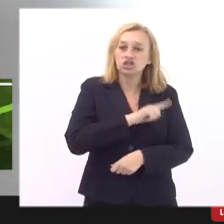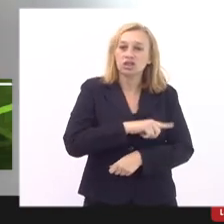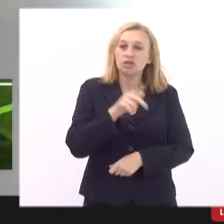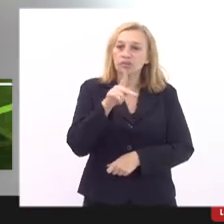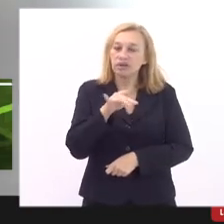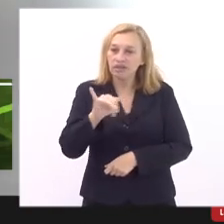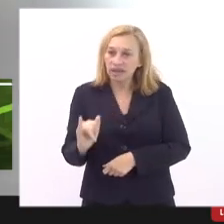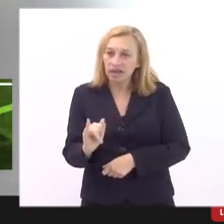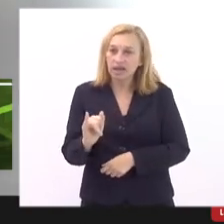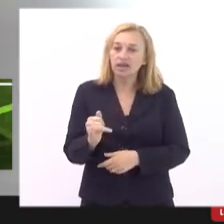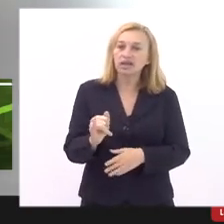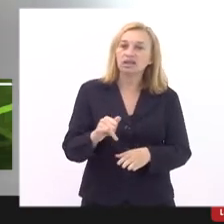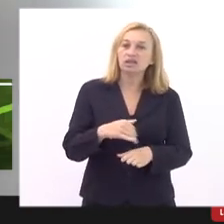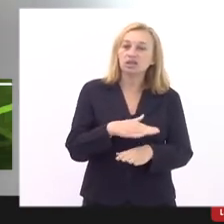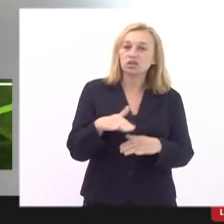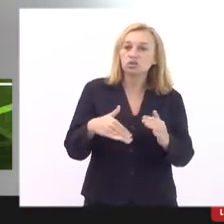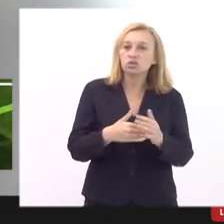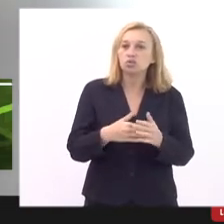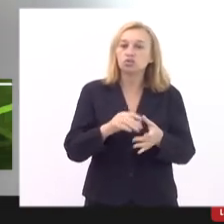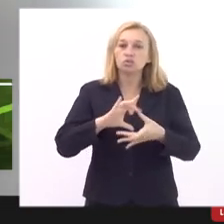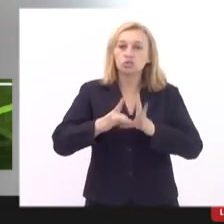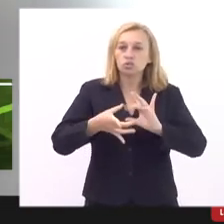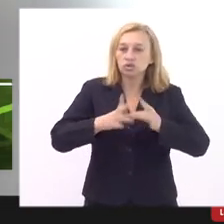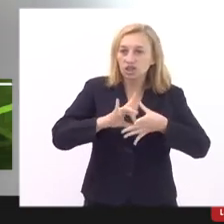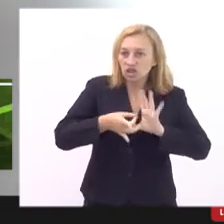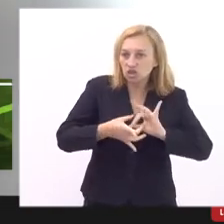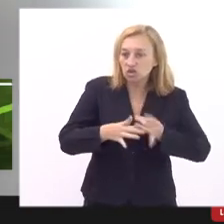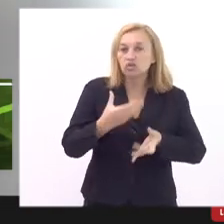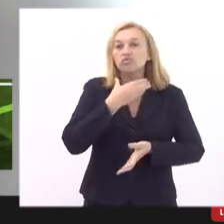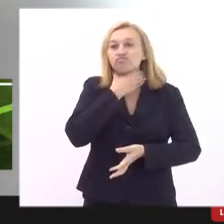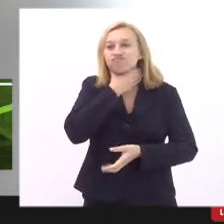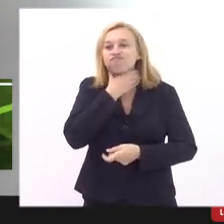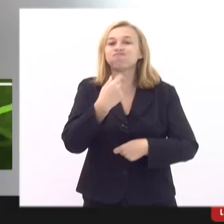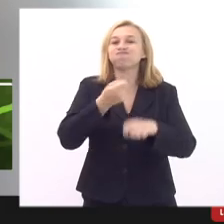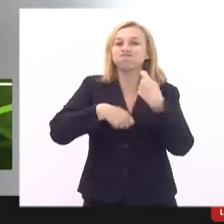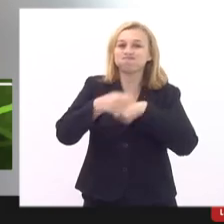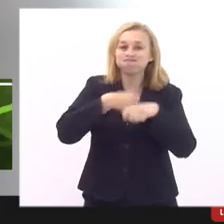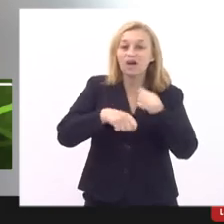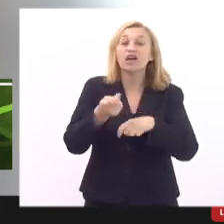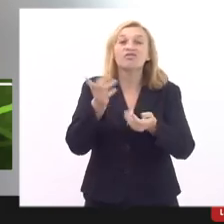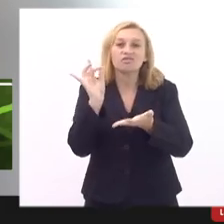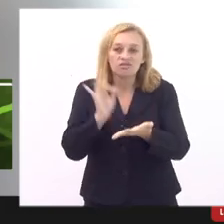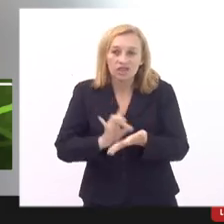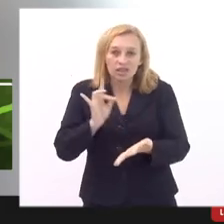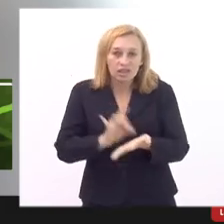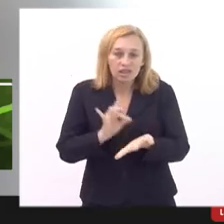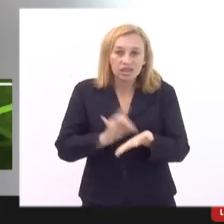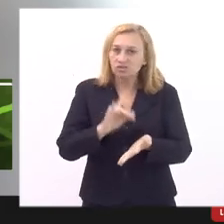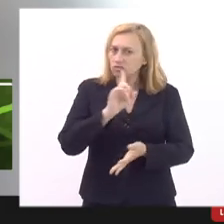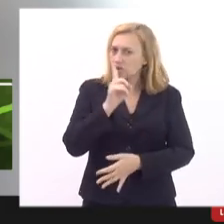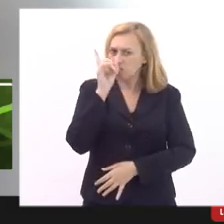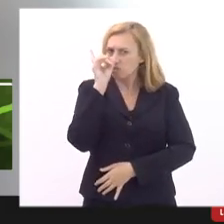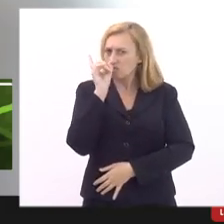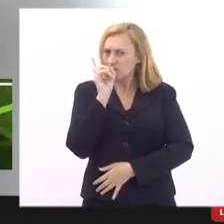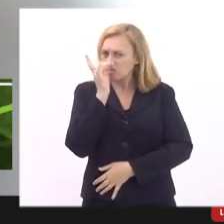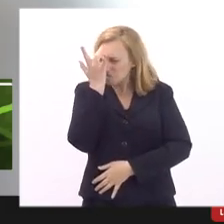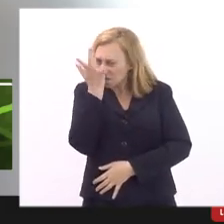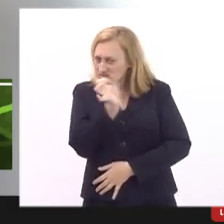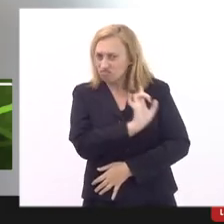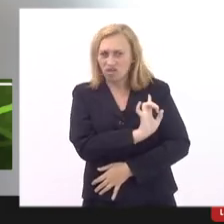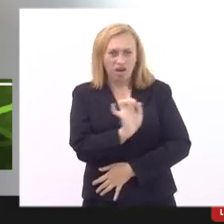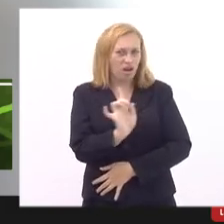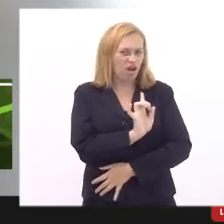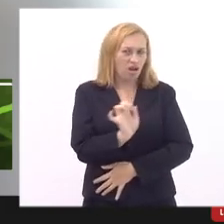esse contexto de crise sanitária de crise econômica realmente não tem sido fácil e